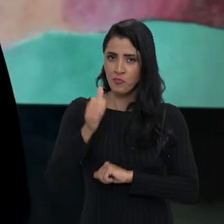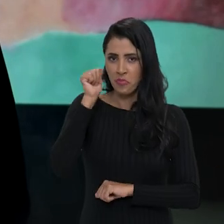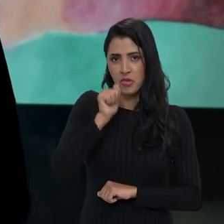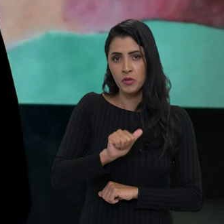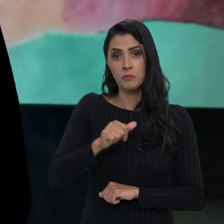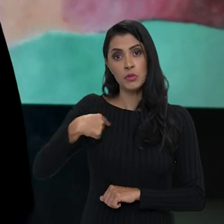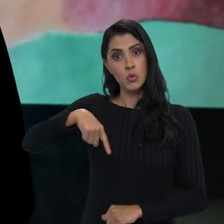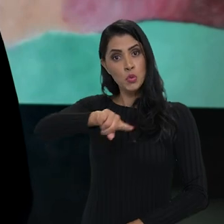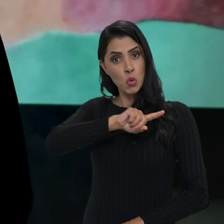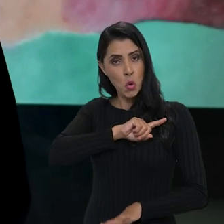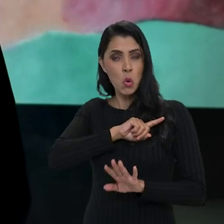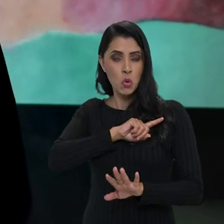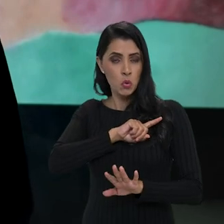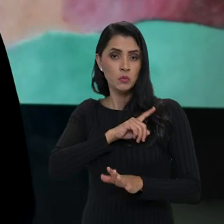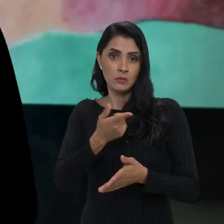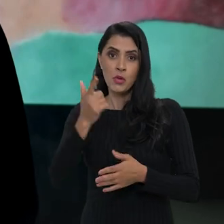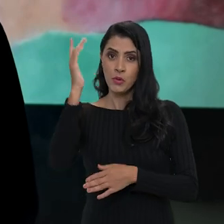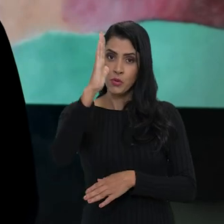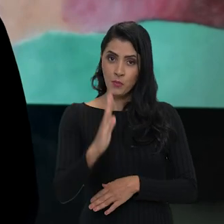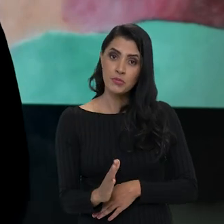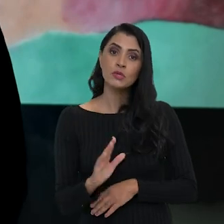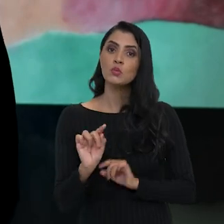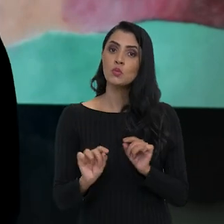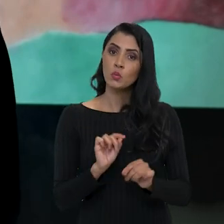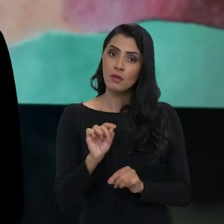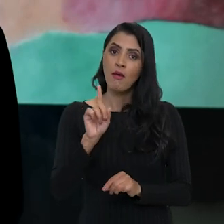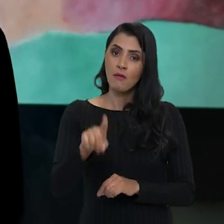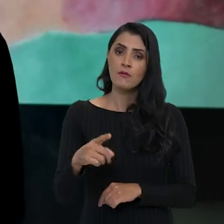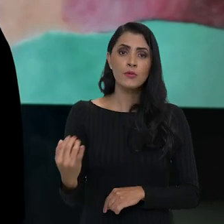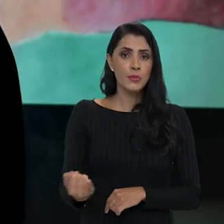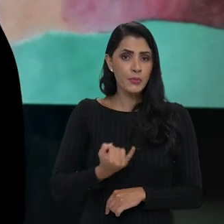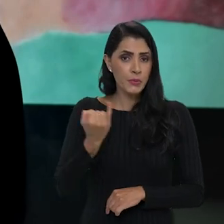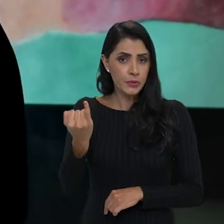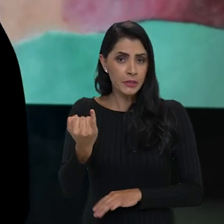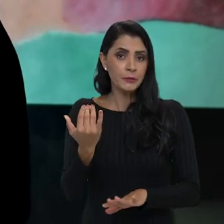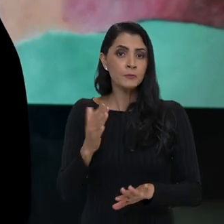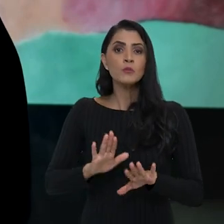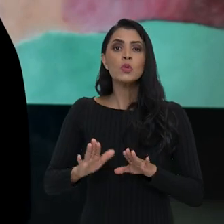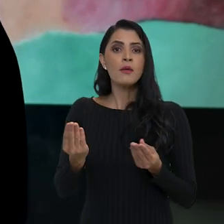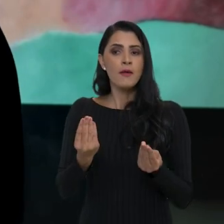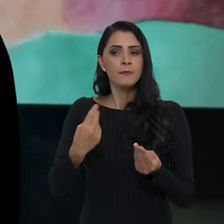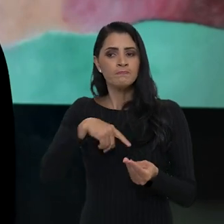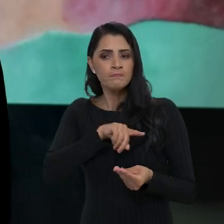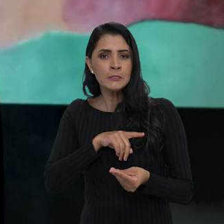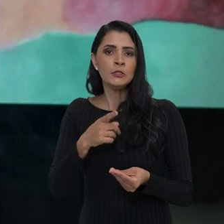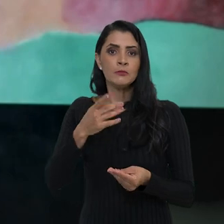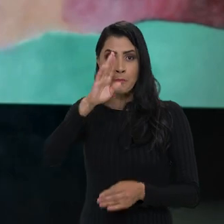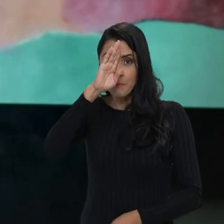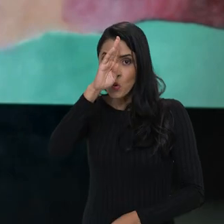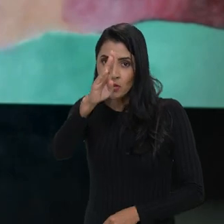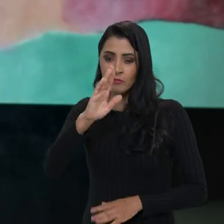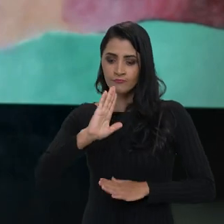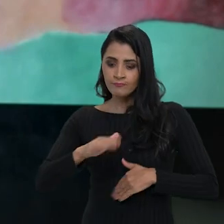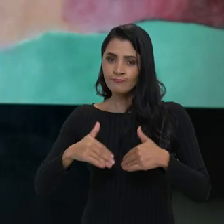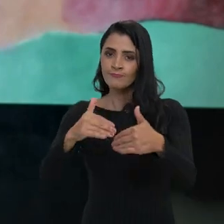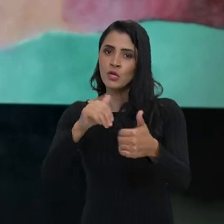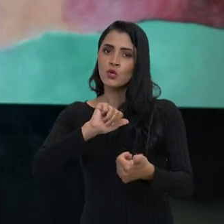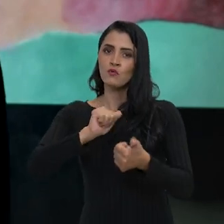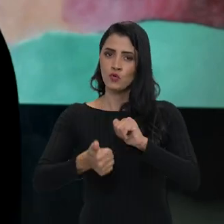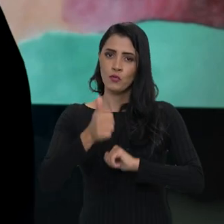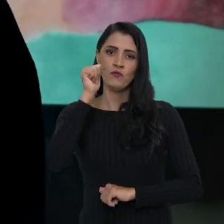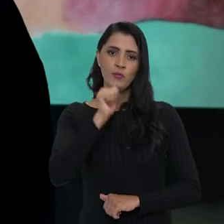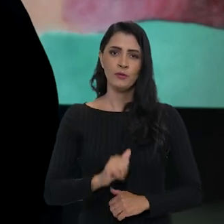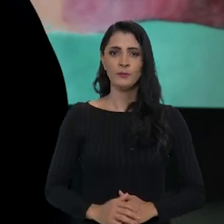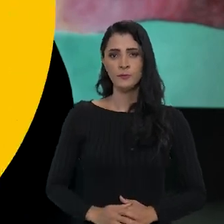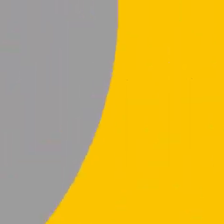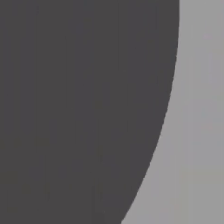futebol feminino. Para nós, no Brasil, é super importante na medida que a gente tem priorizado o desenvolvimento